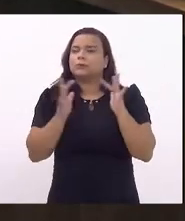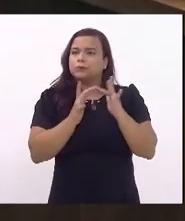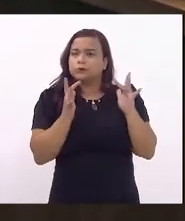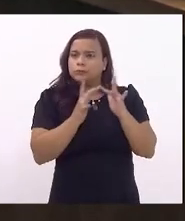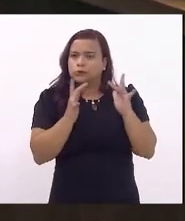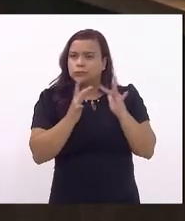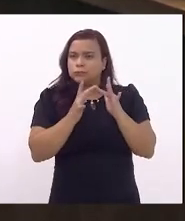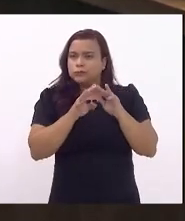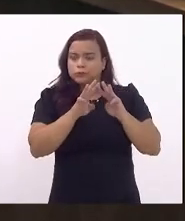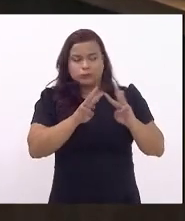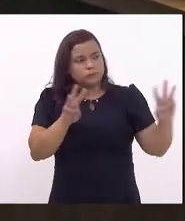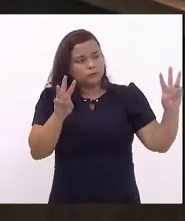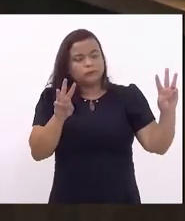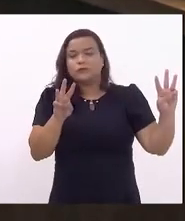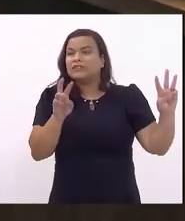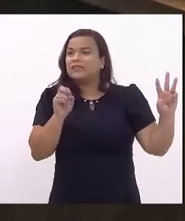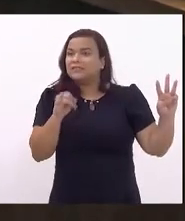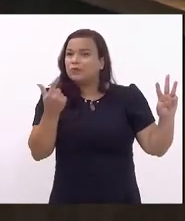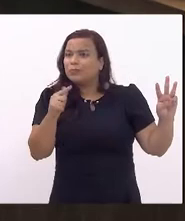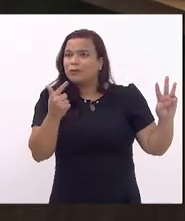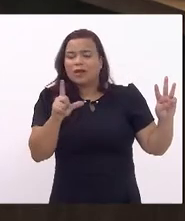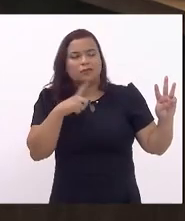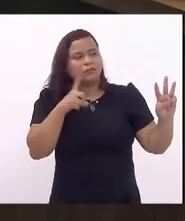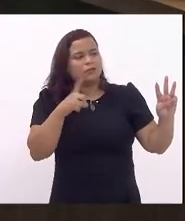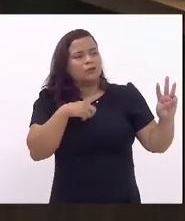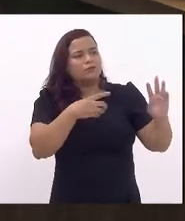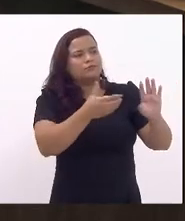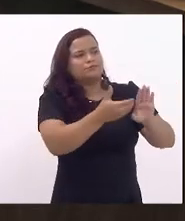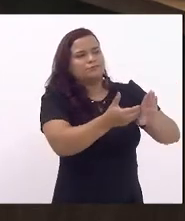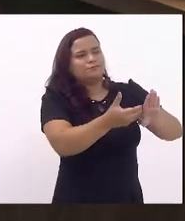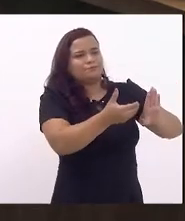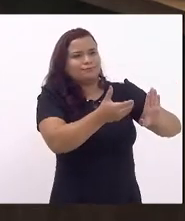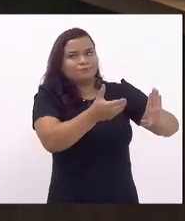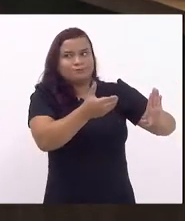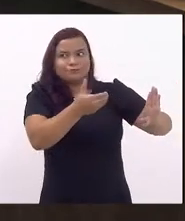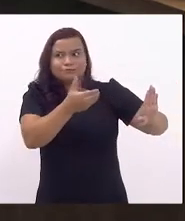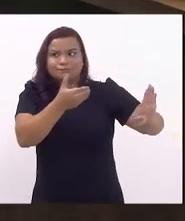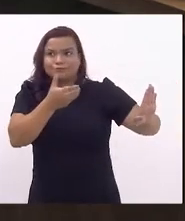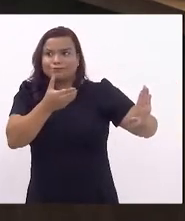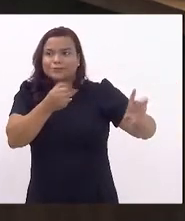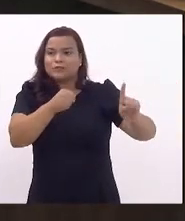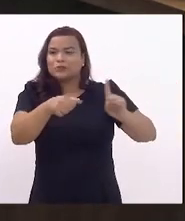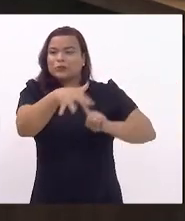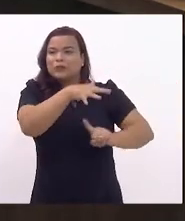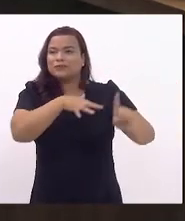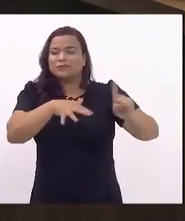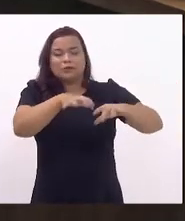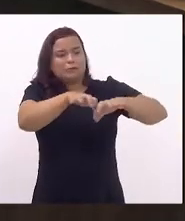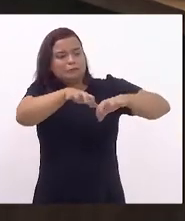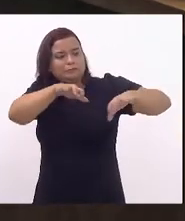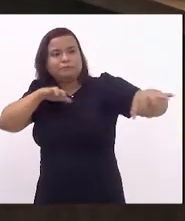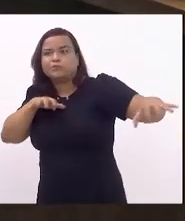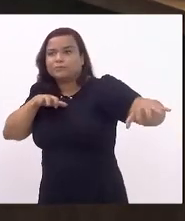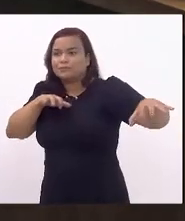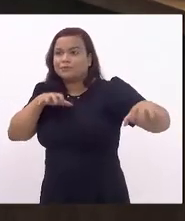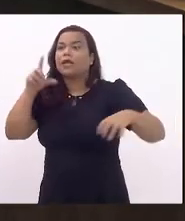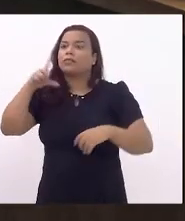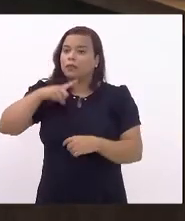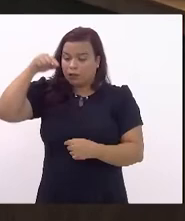abismo social que a gente tem, não só no estado do Rio de Janeiro, como no Brasil, porque não há